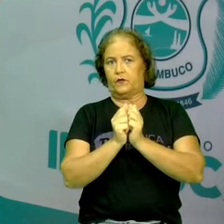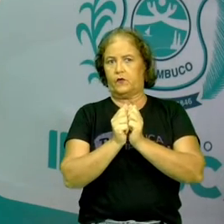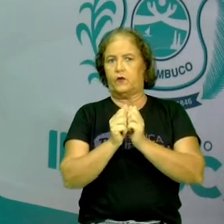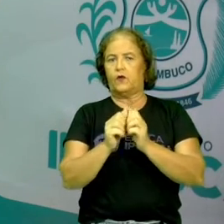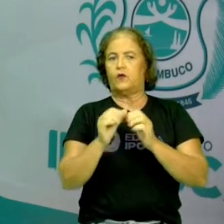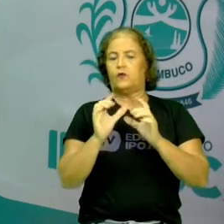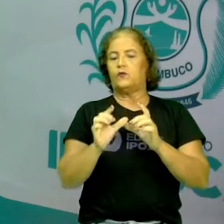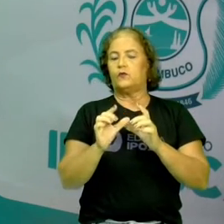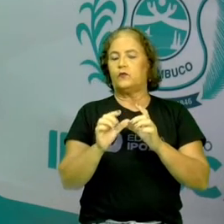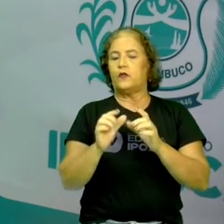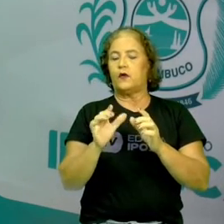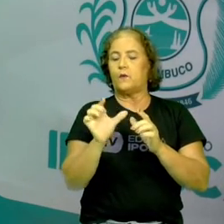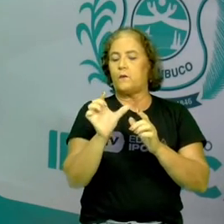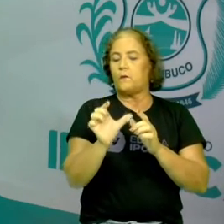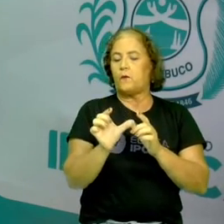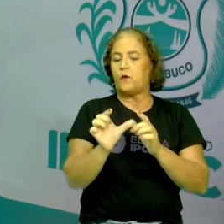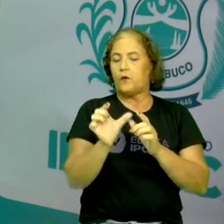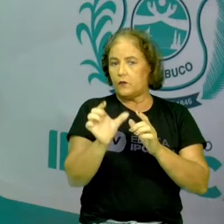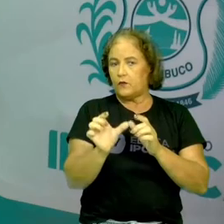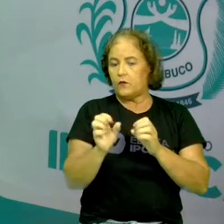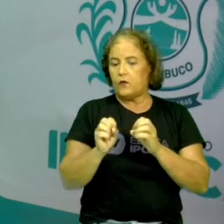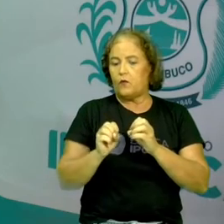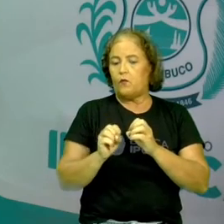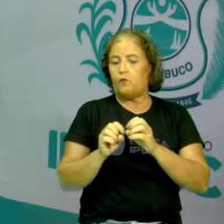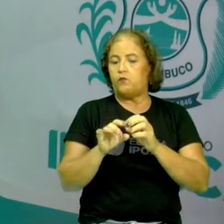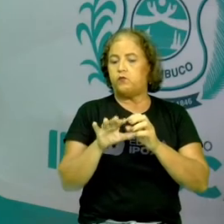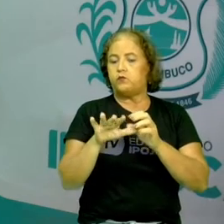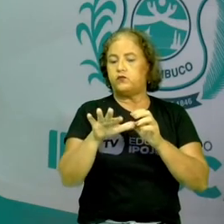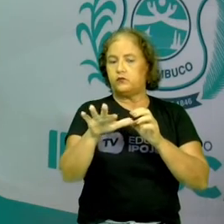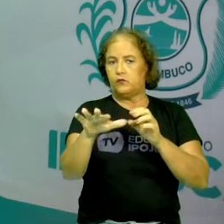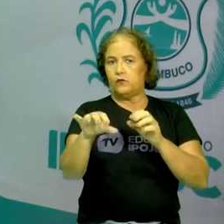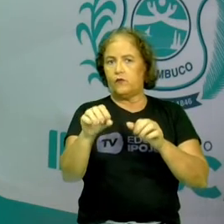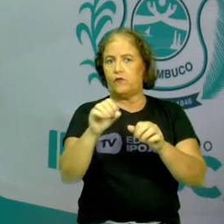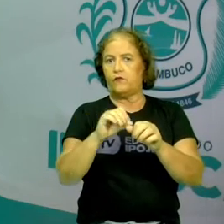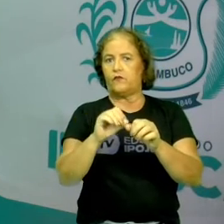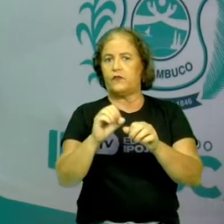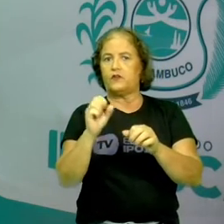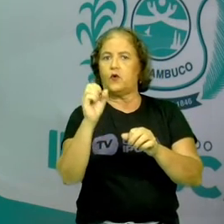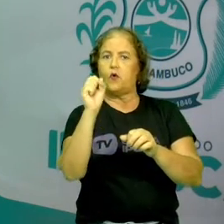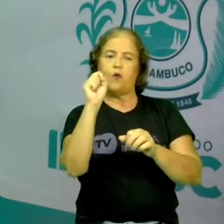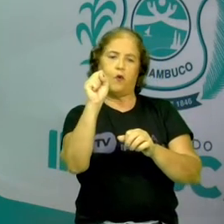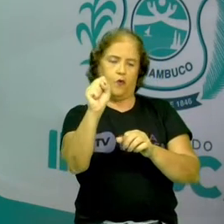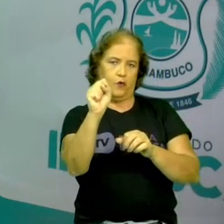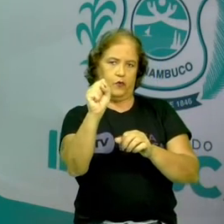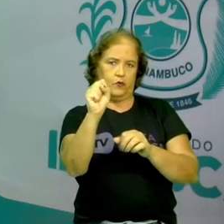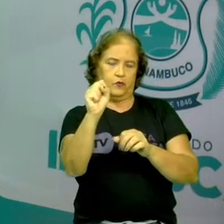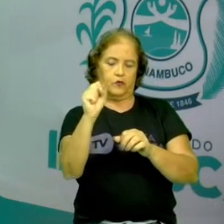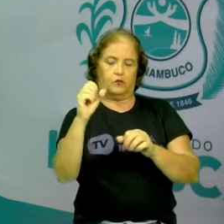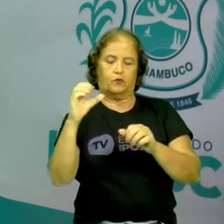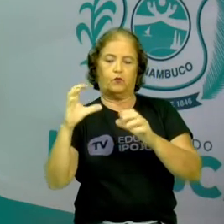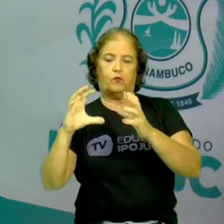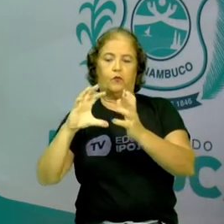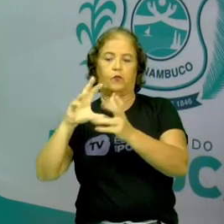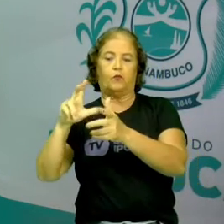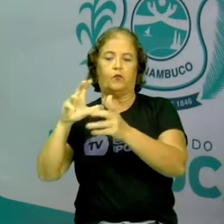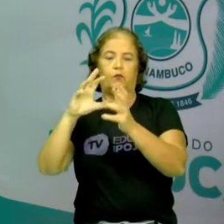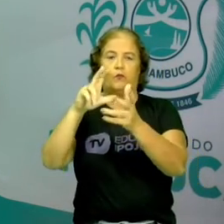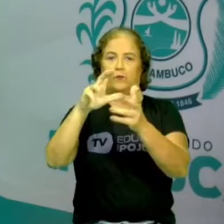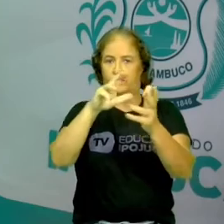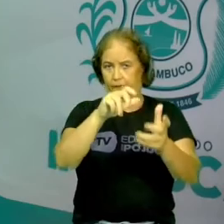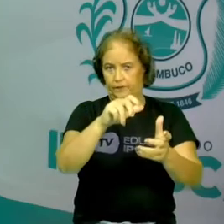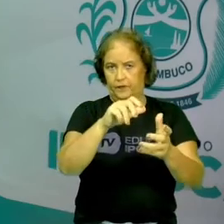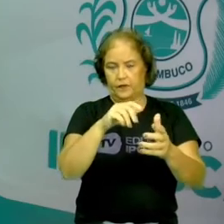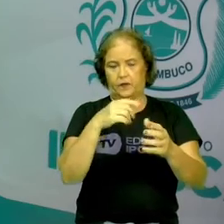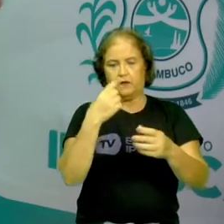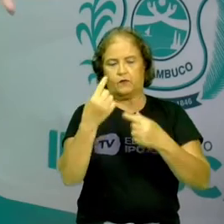parte que espalhou, se destacou oito corpos. E nesses corpos, alguns gases